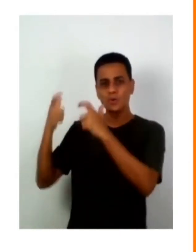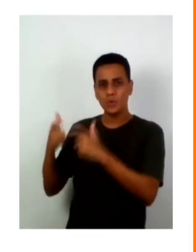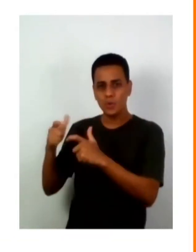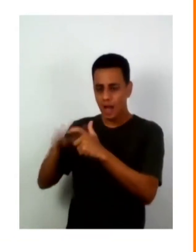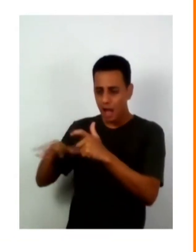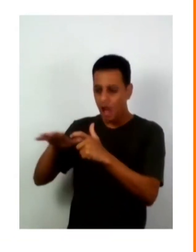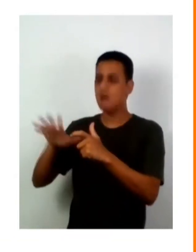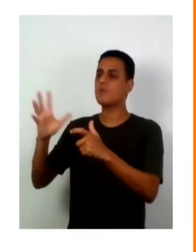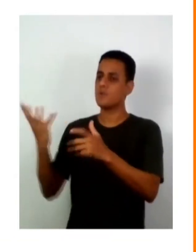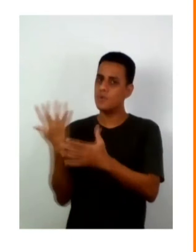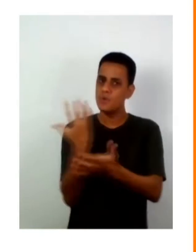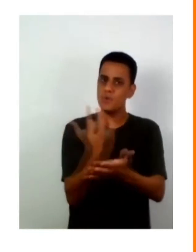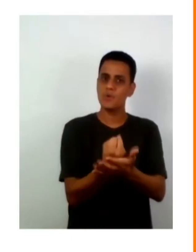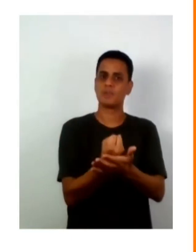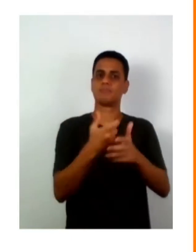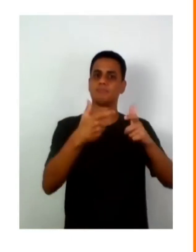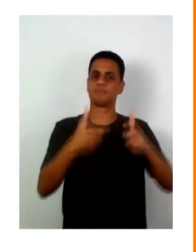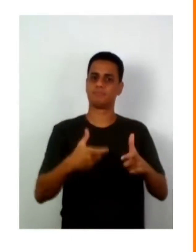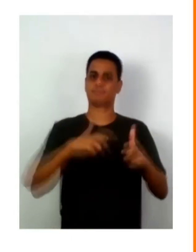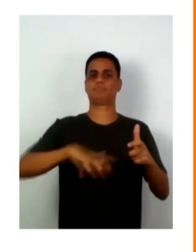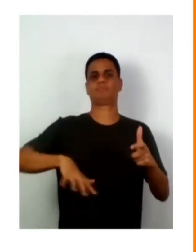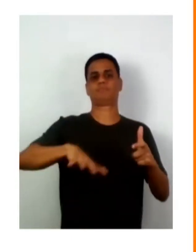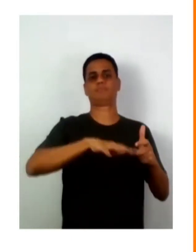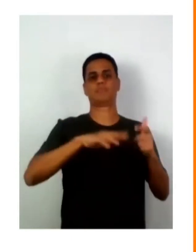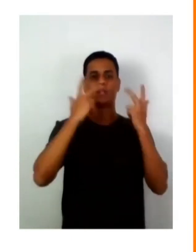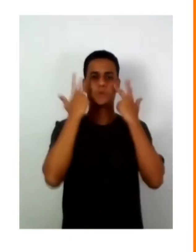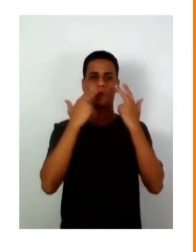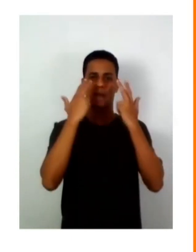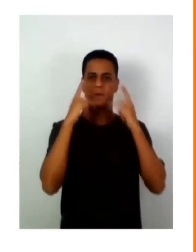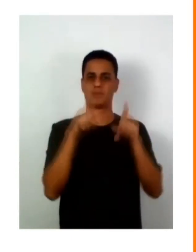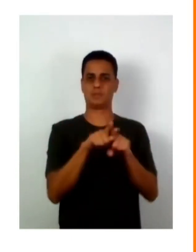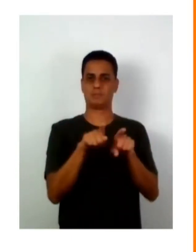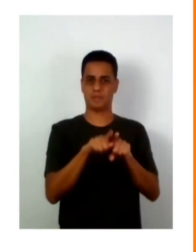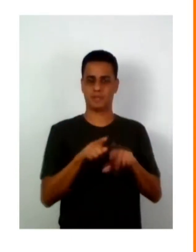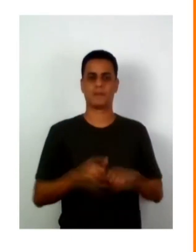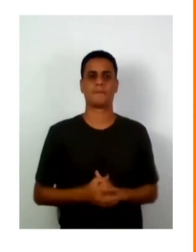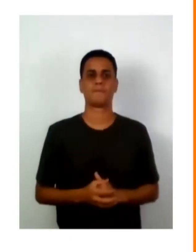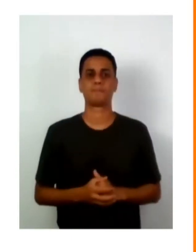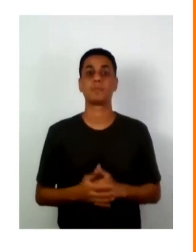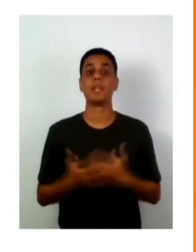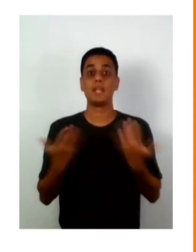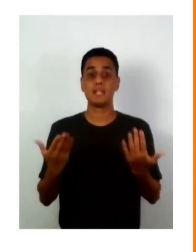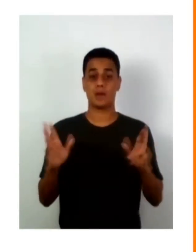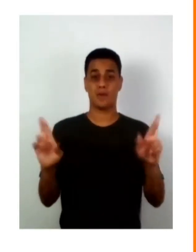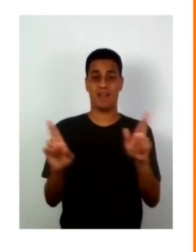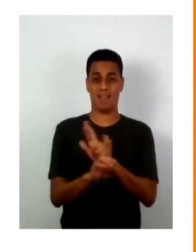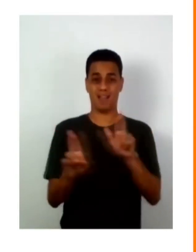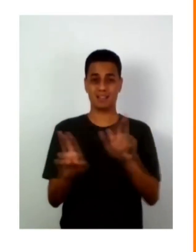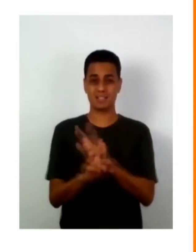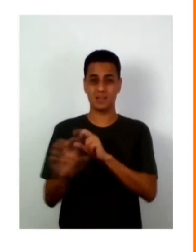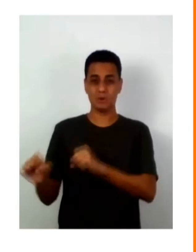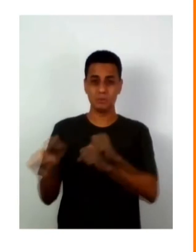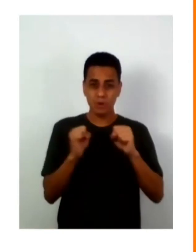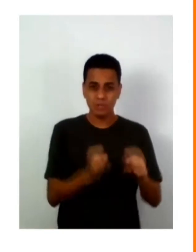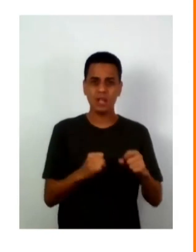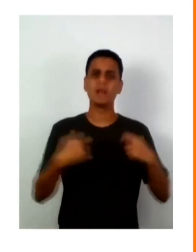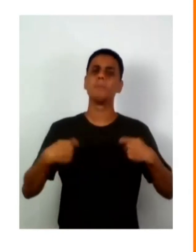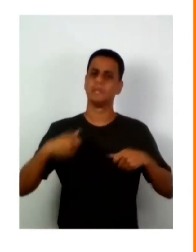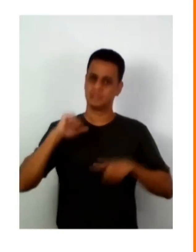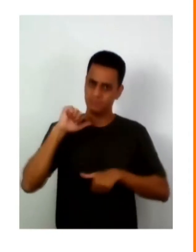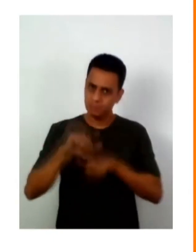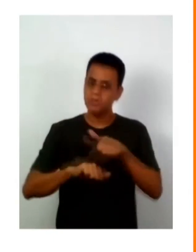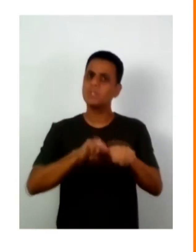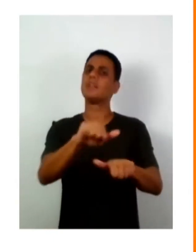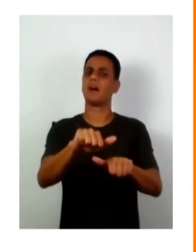se torne cultural e normal em todos os contextos. então para nós essa mudança em relação ao poder